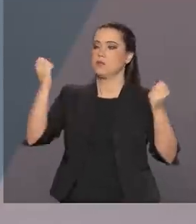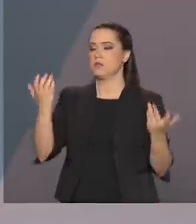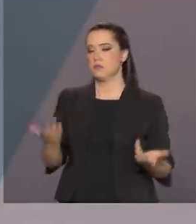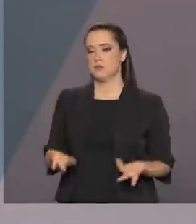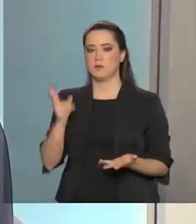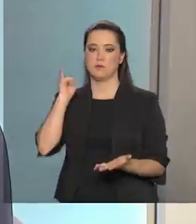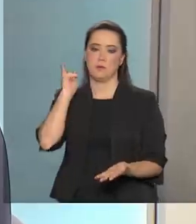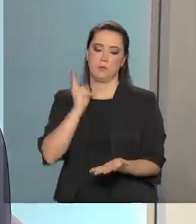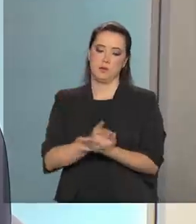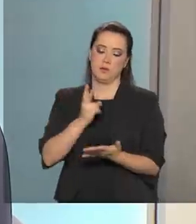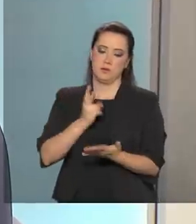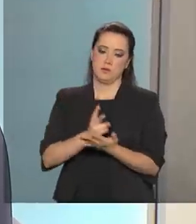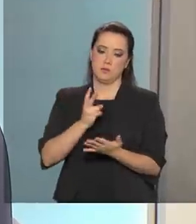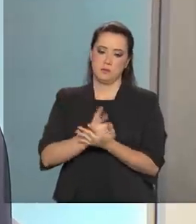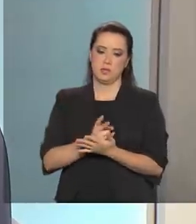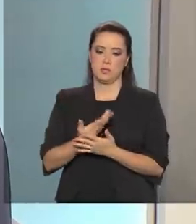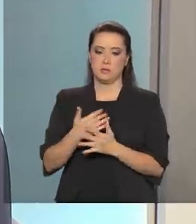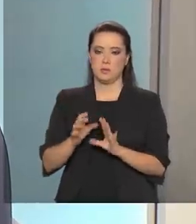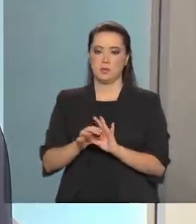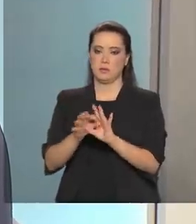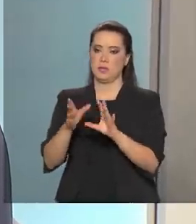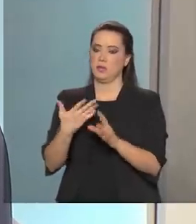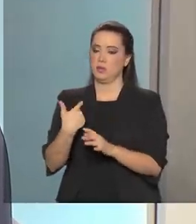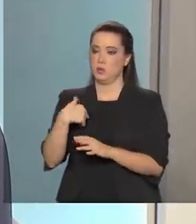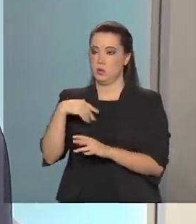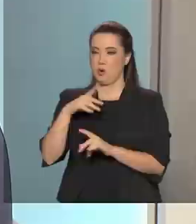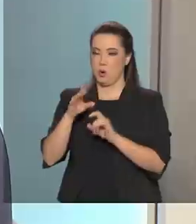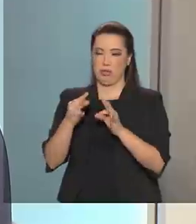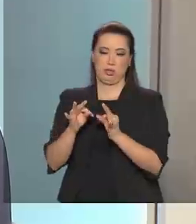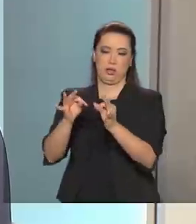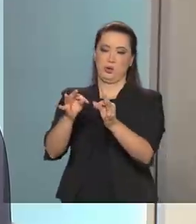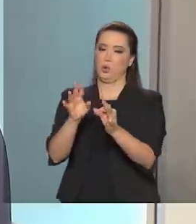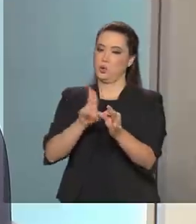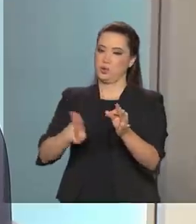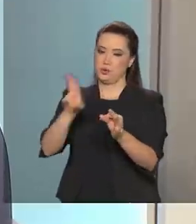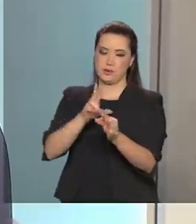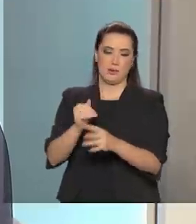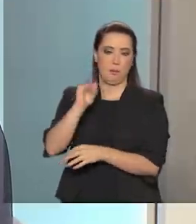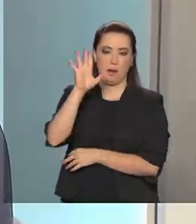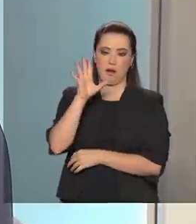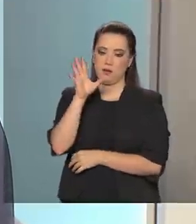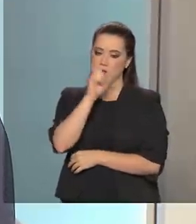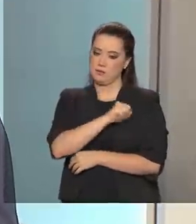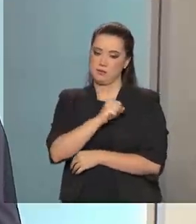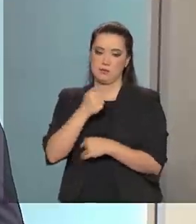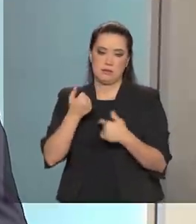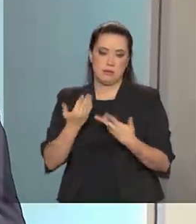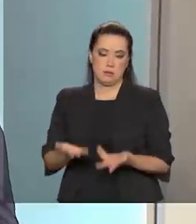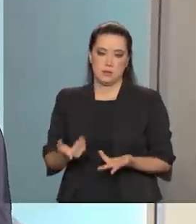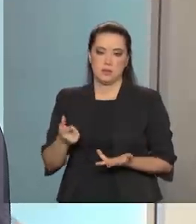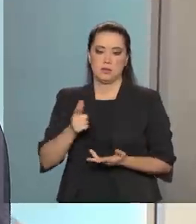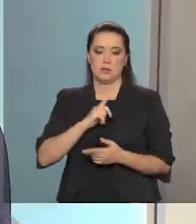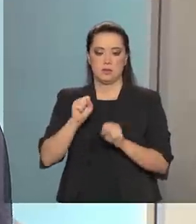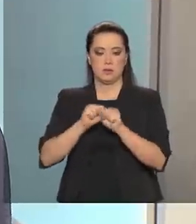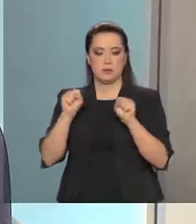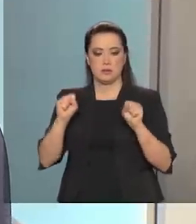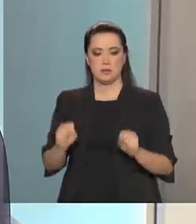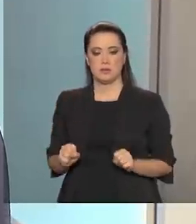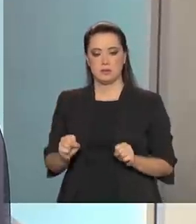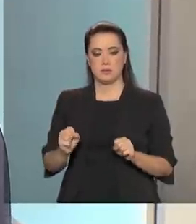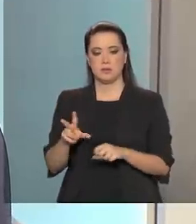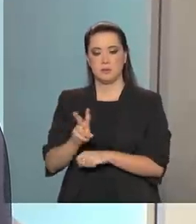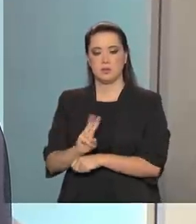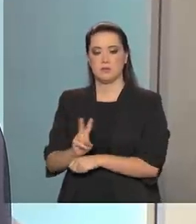mesmo automatizando o máximo. Já temos sistemas, por exemplo, de